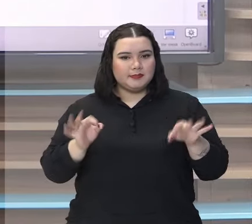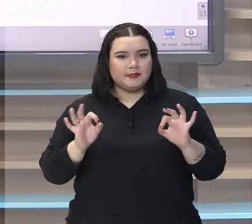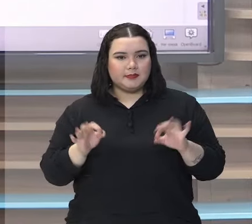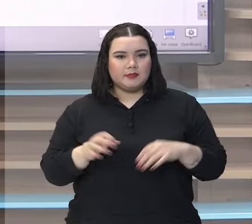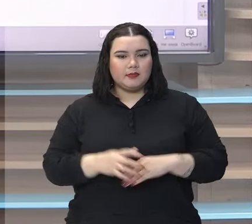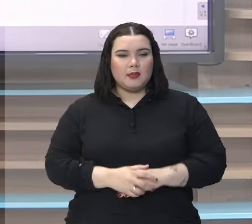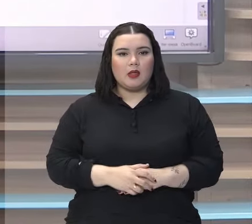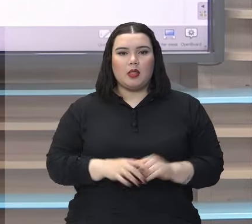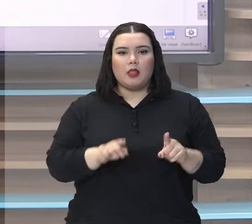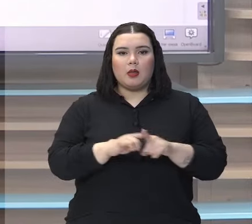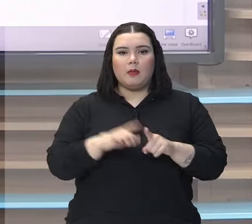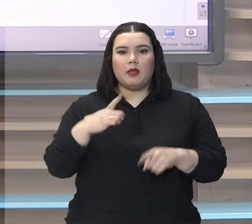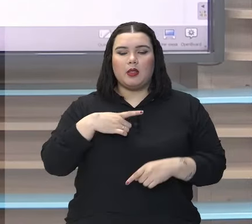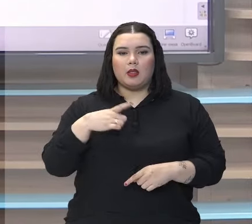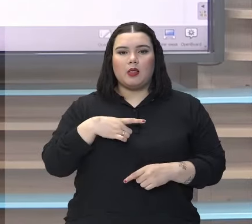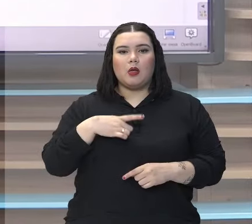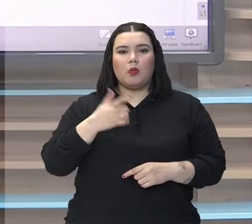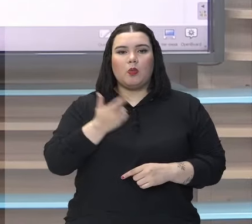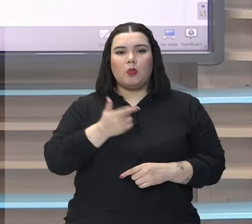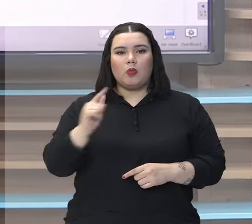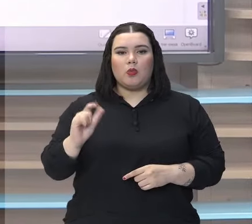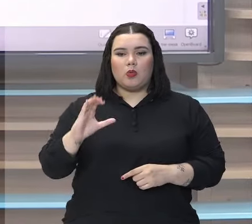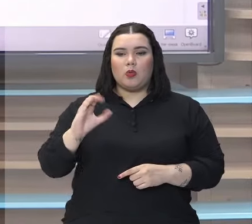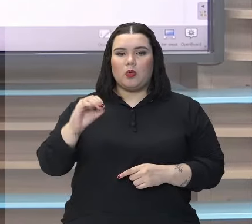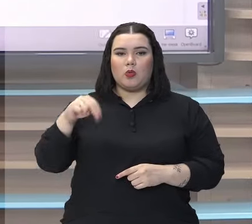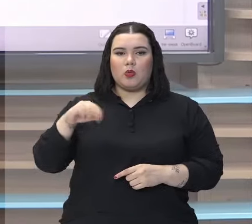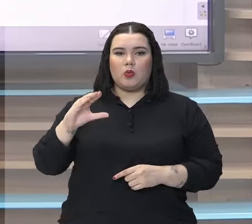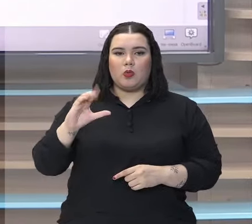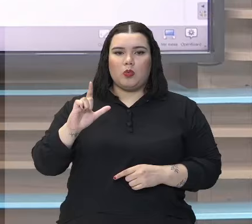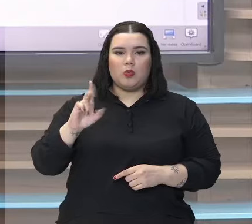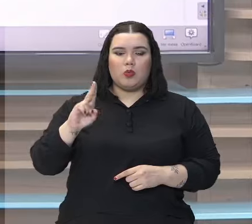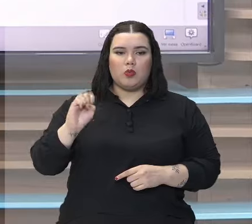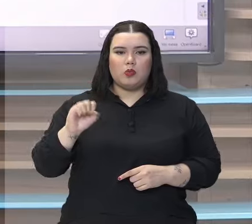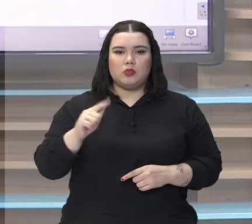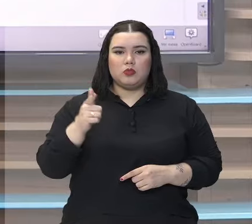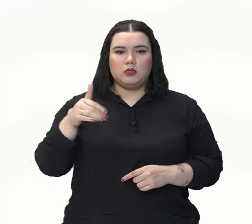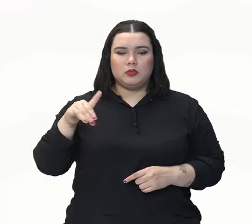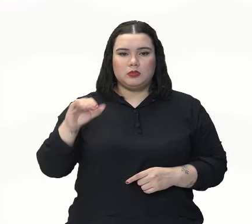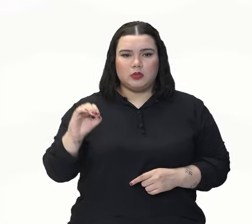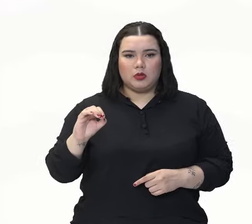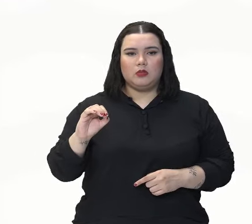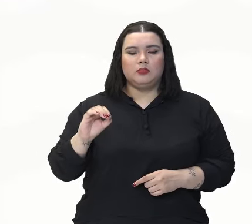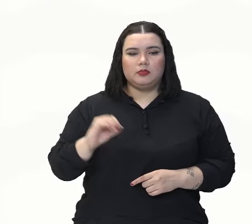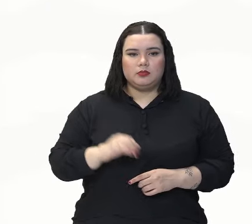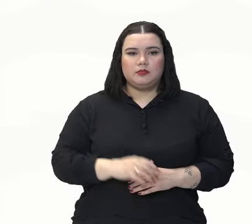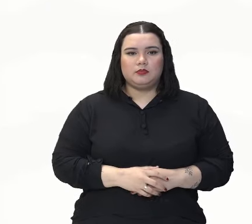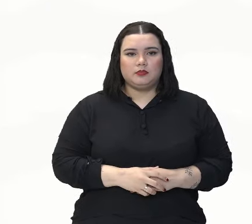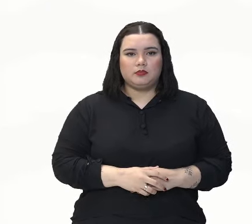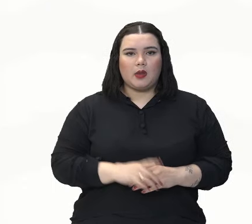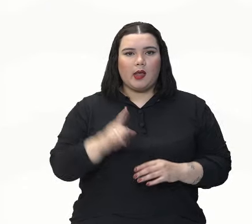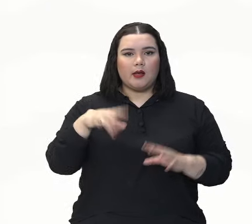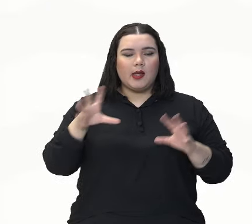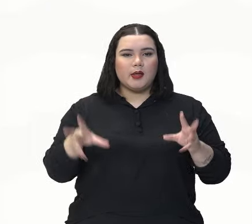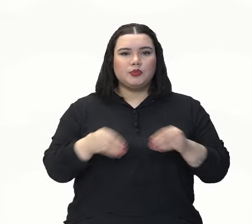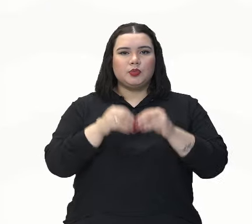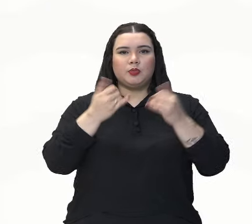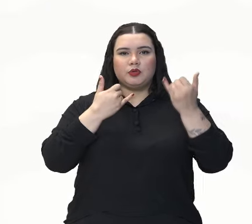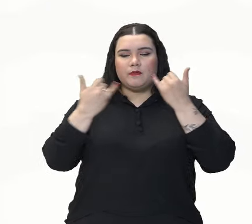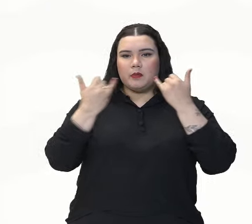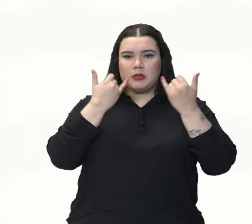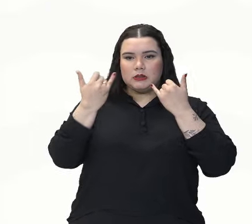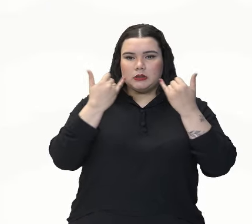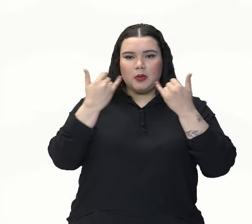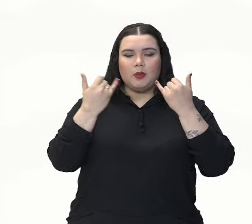a de conclusão. De conclusão, eu vou fechar, né? Quando eu vou fechar uma informação,